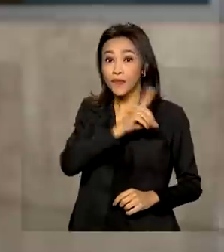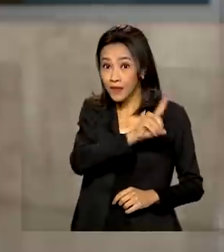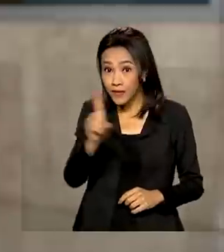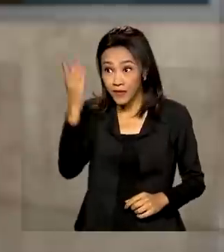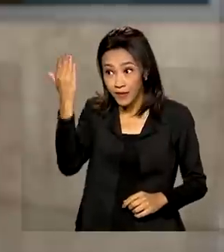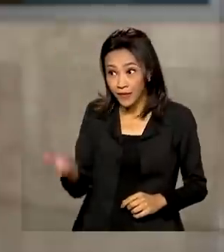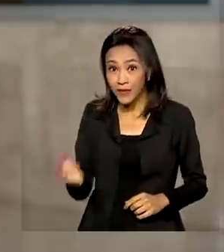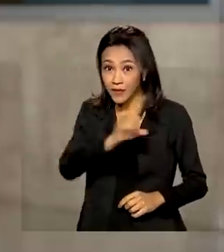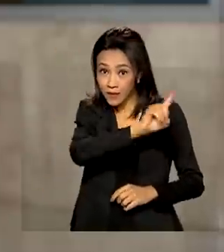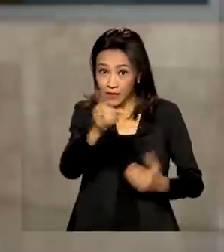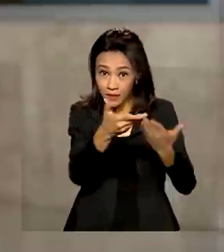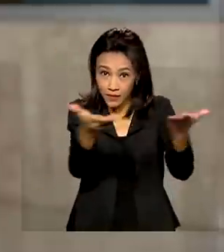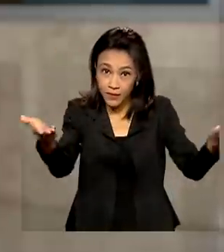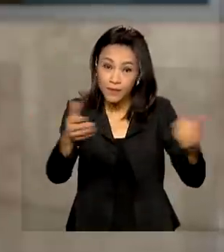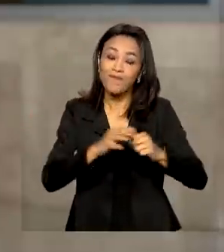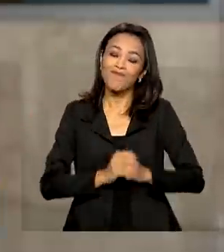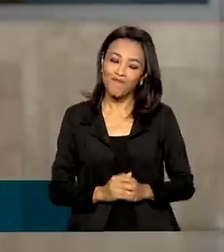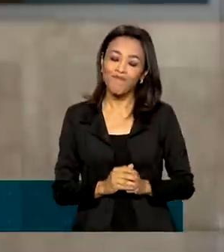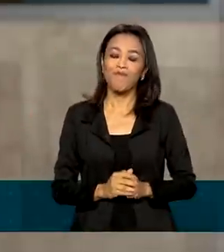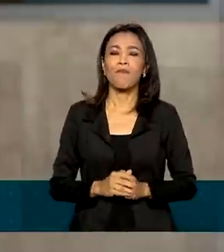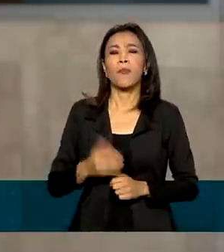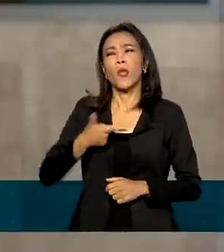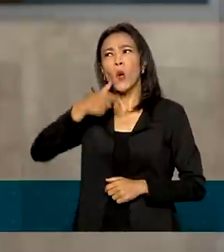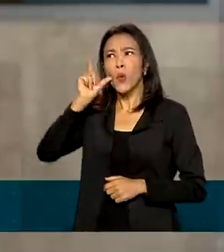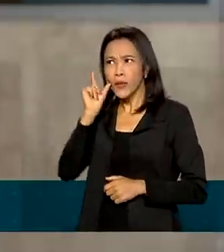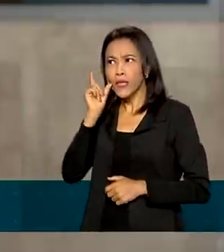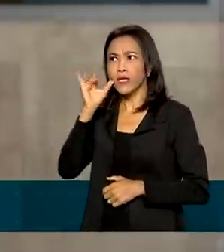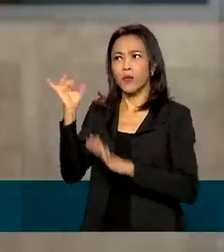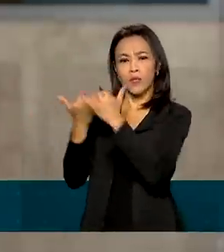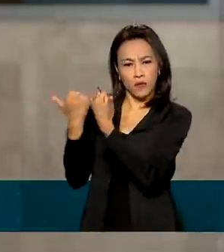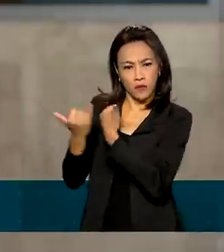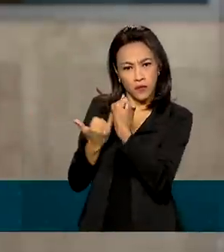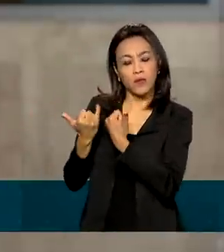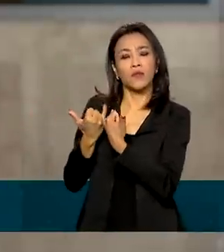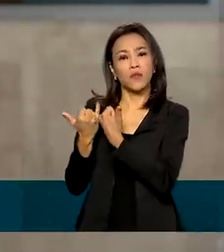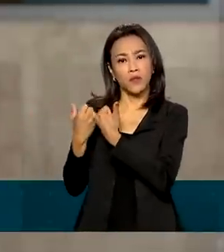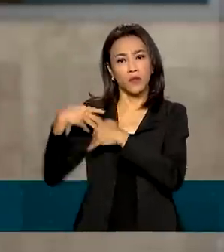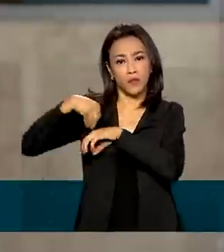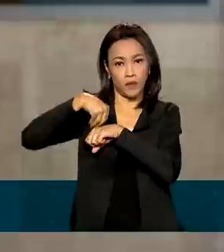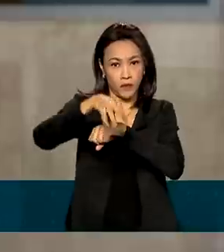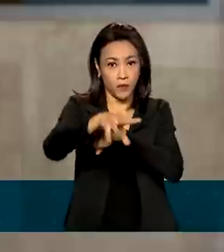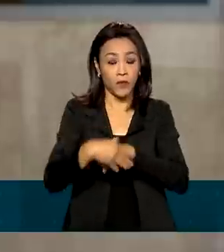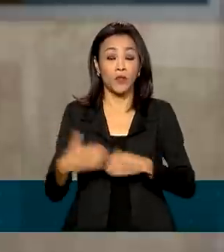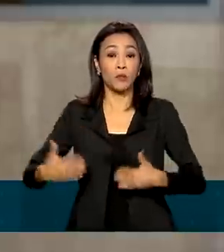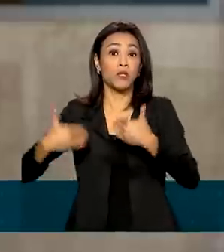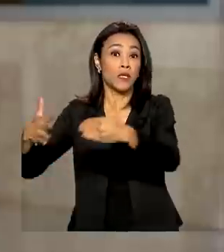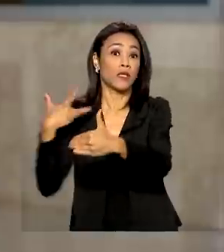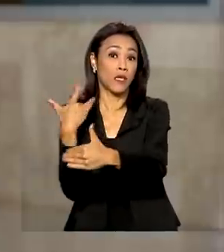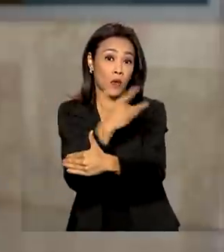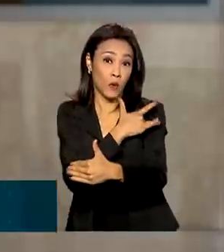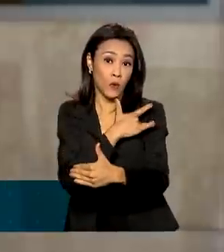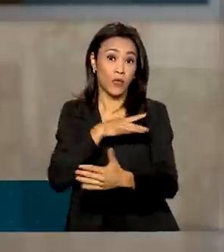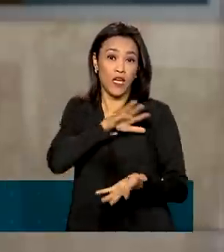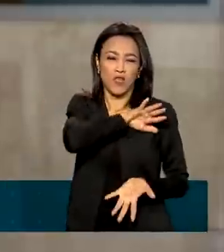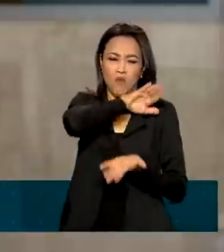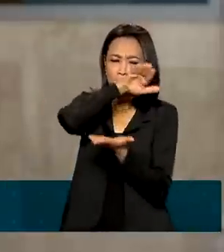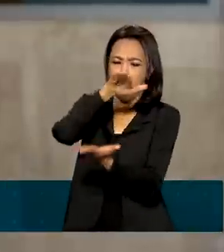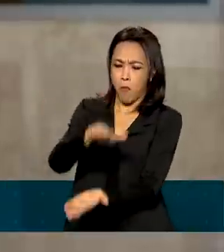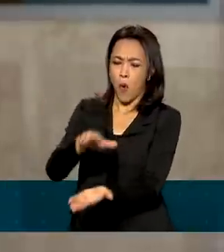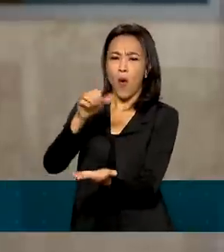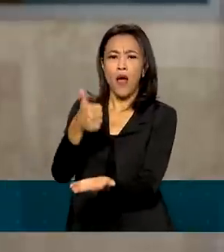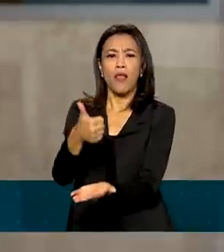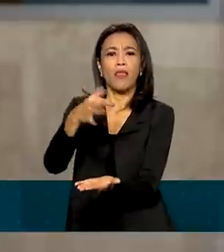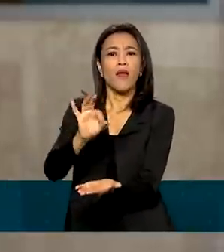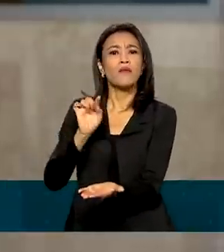dia a todos. Olha, conforme informou ontem o Ministério da Saúde, a remessa com cerca de 10 mil doses